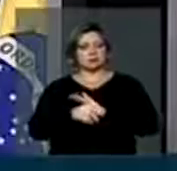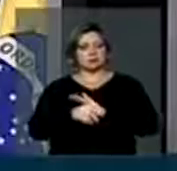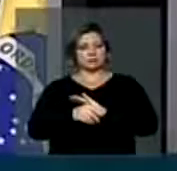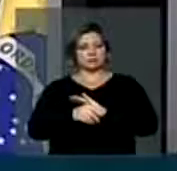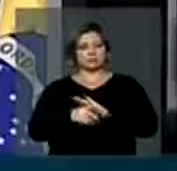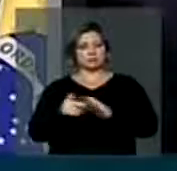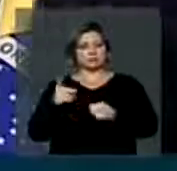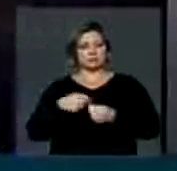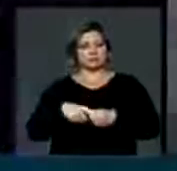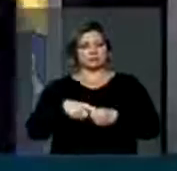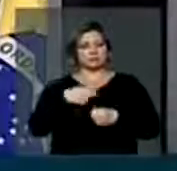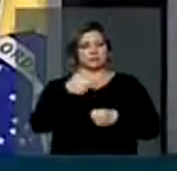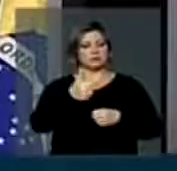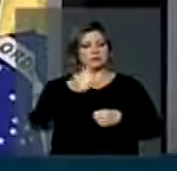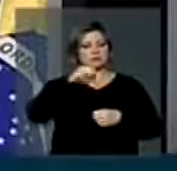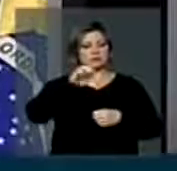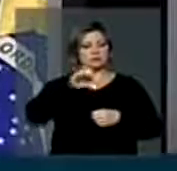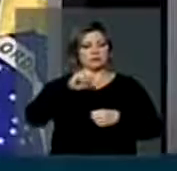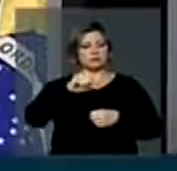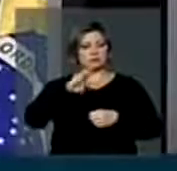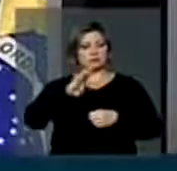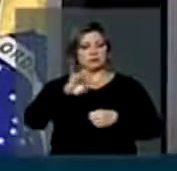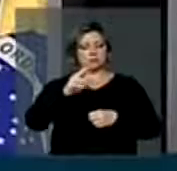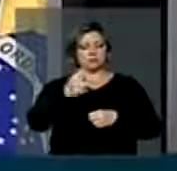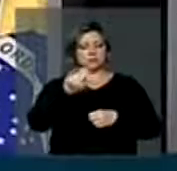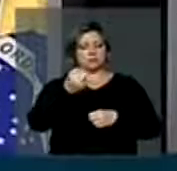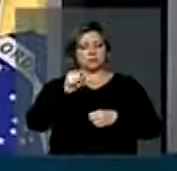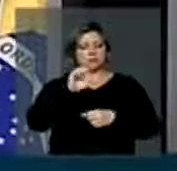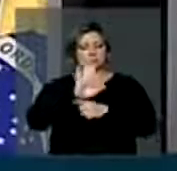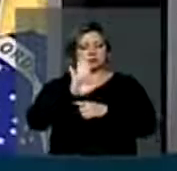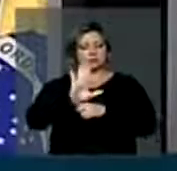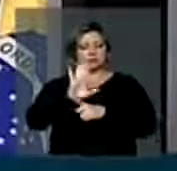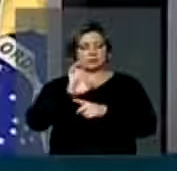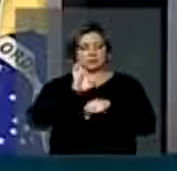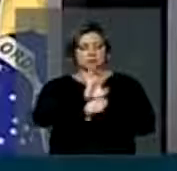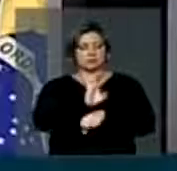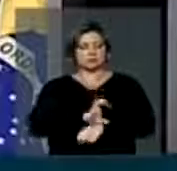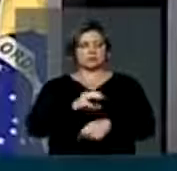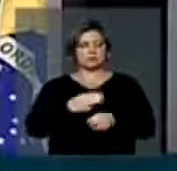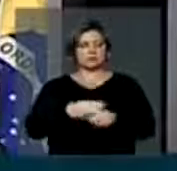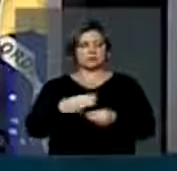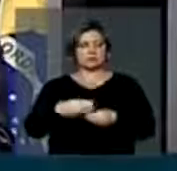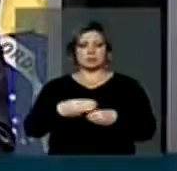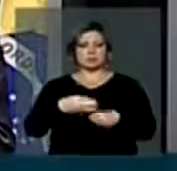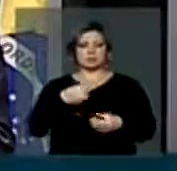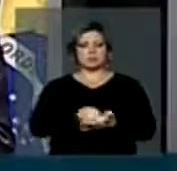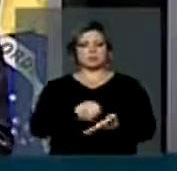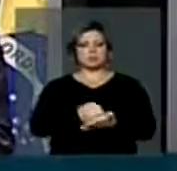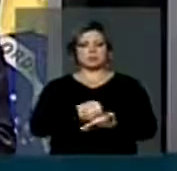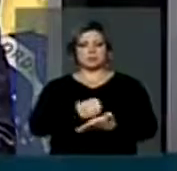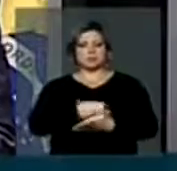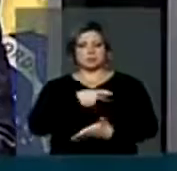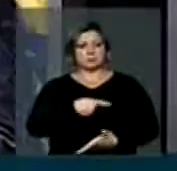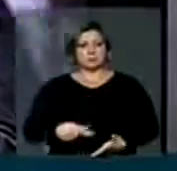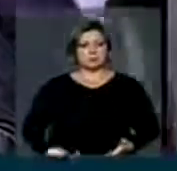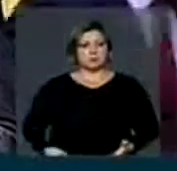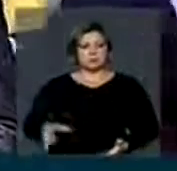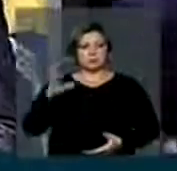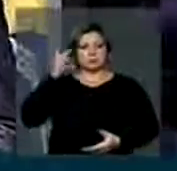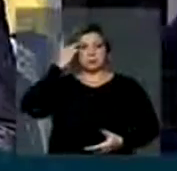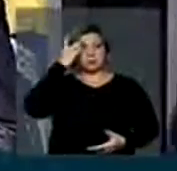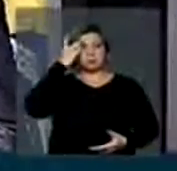devolver os R 190 bilhões para os estados e municípios. Pode e deve, excelente, senhora presidente Dilma,